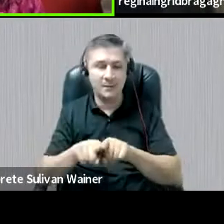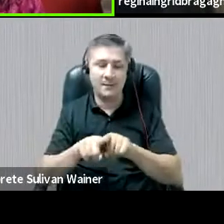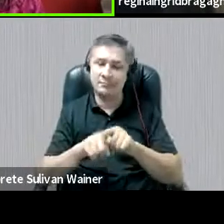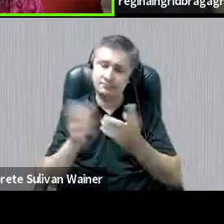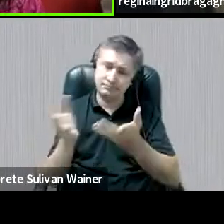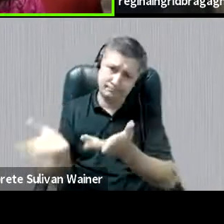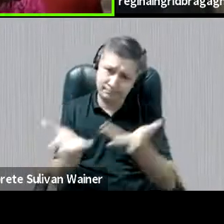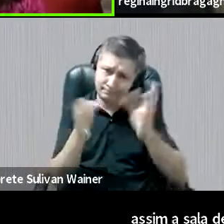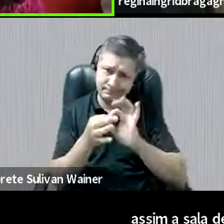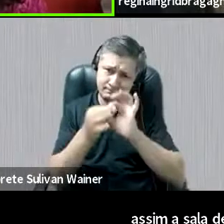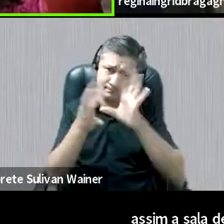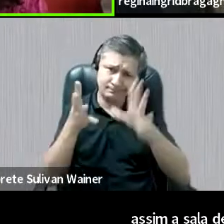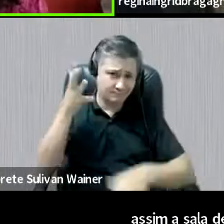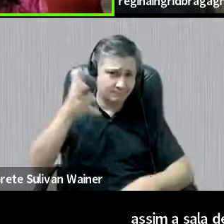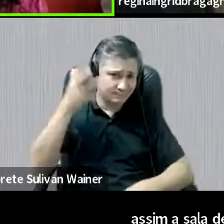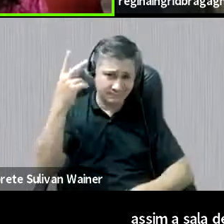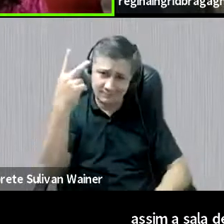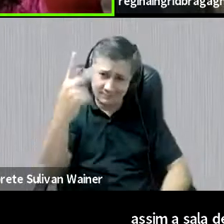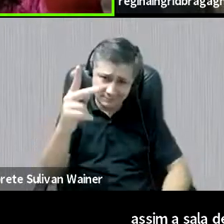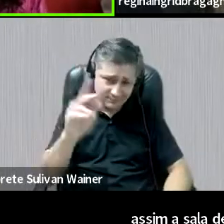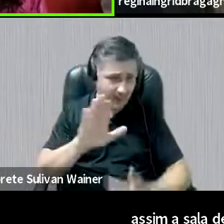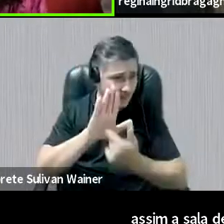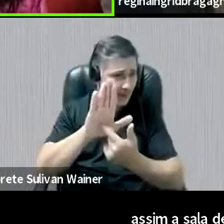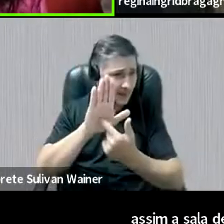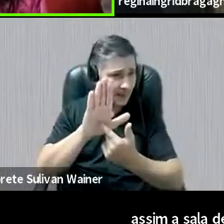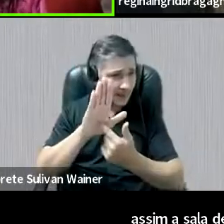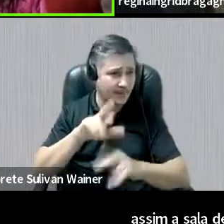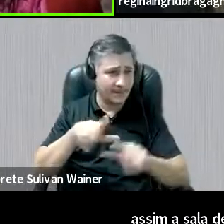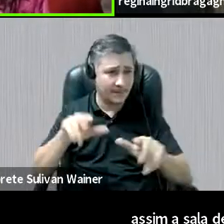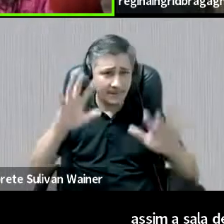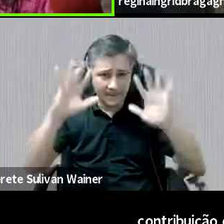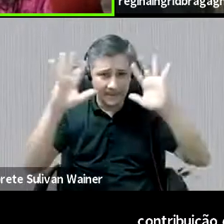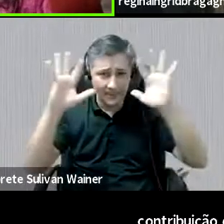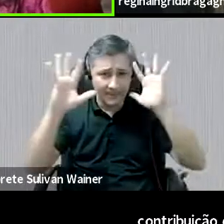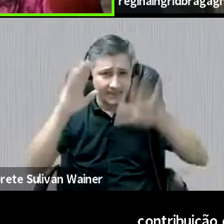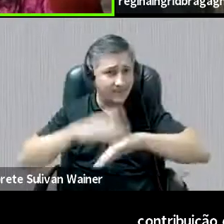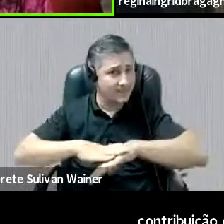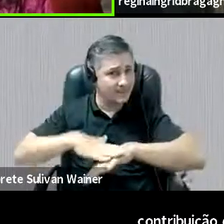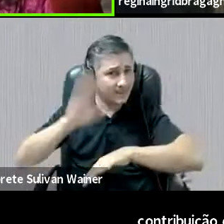palavra para, né, para vocês trazerem mais reflexões para a gente.